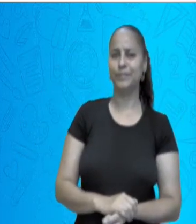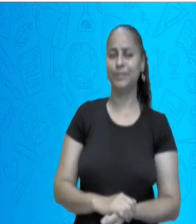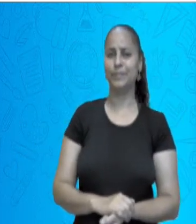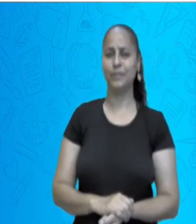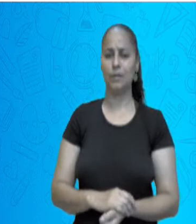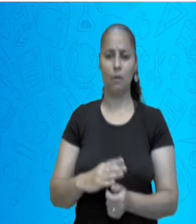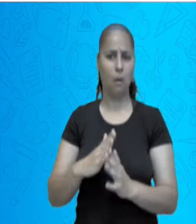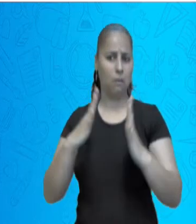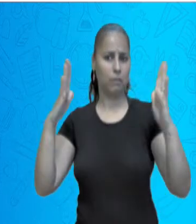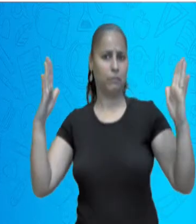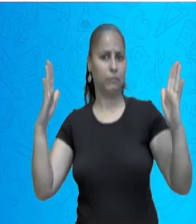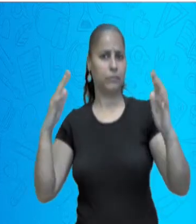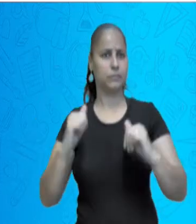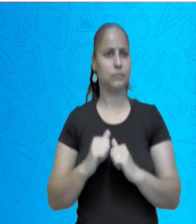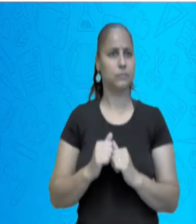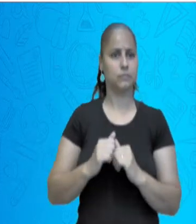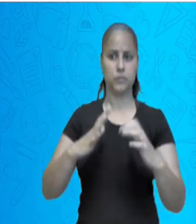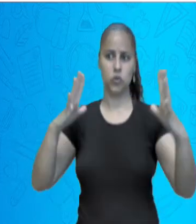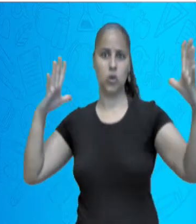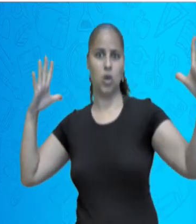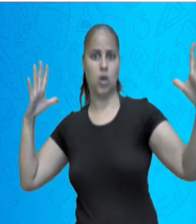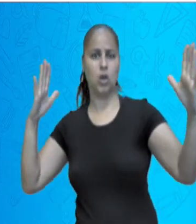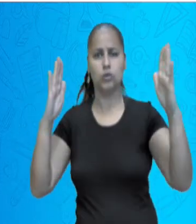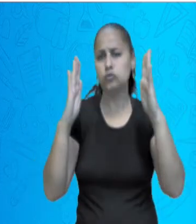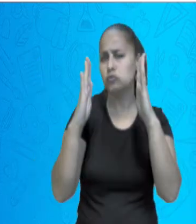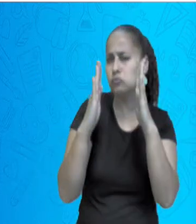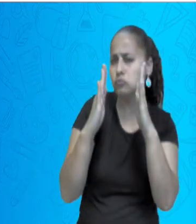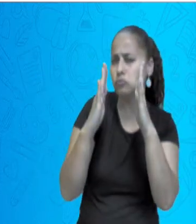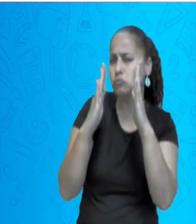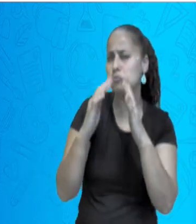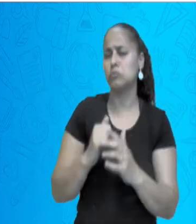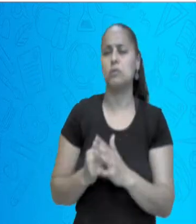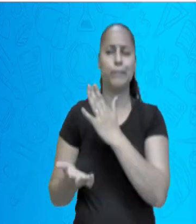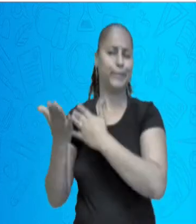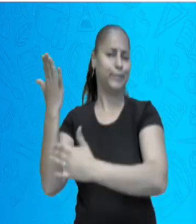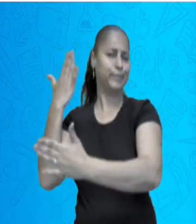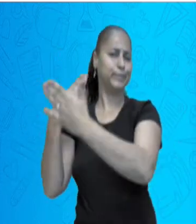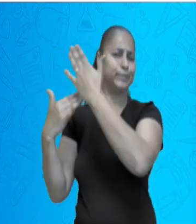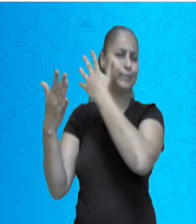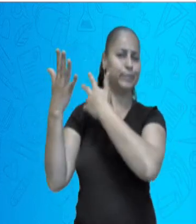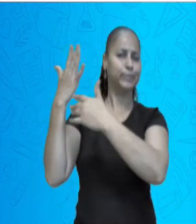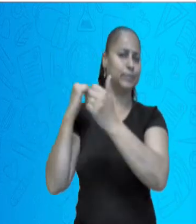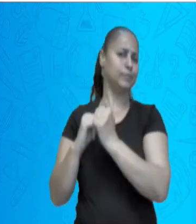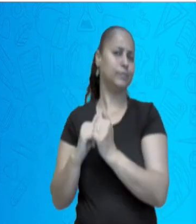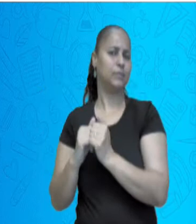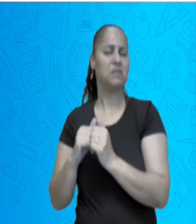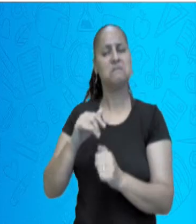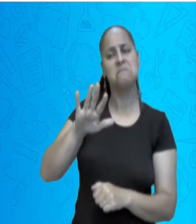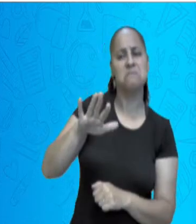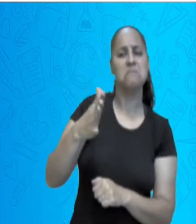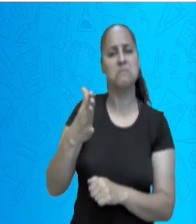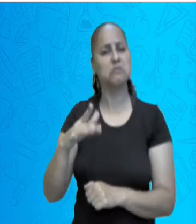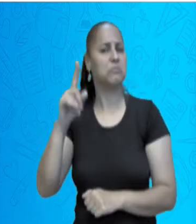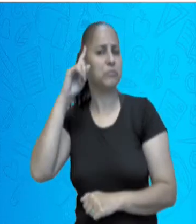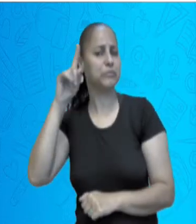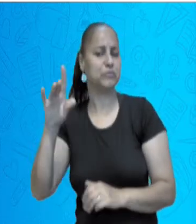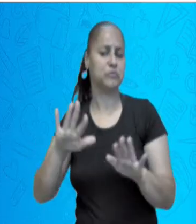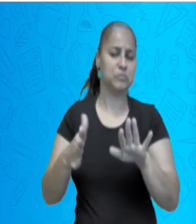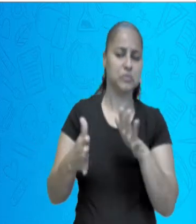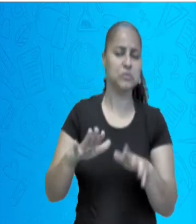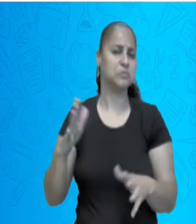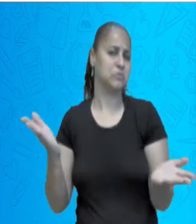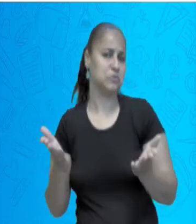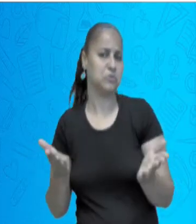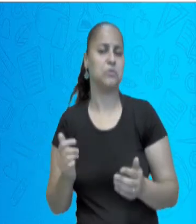Olha o tamanho. Essa mais antiga. Essa intermedia. Essas duas intermediárias.